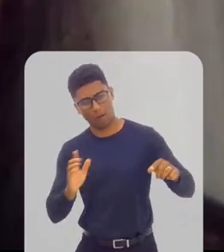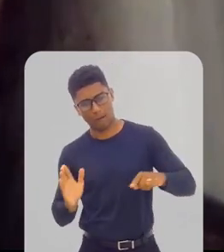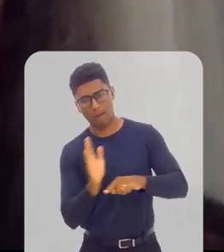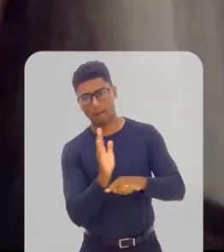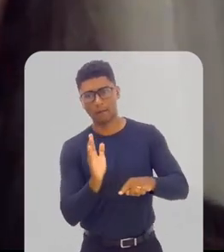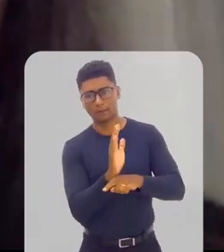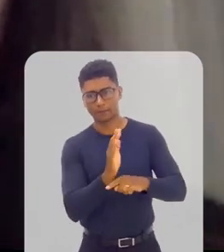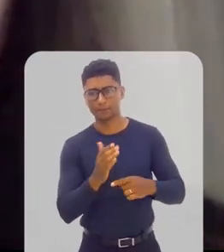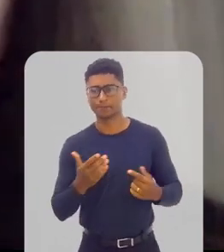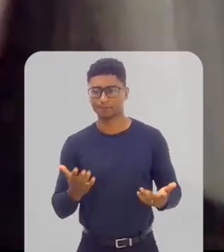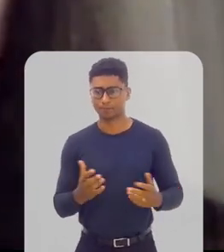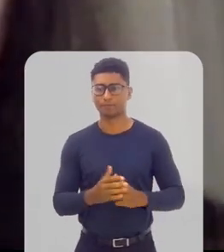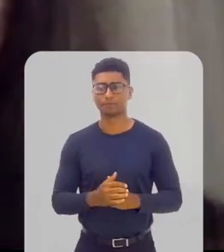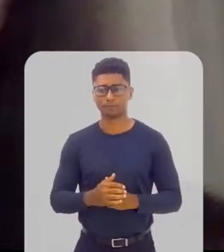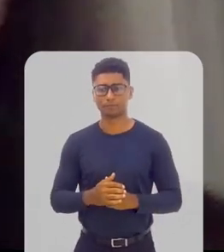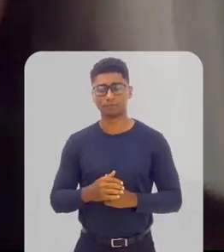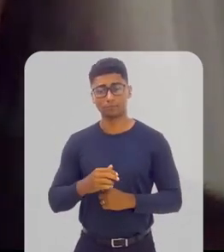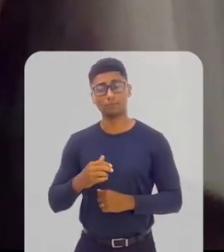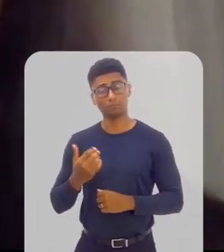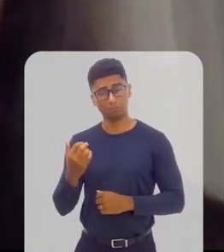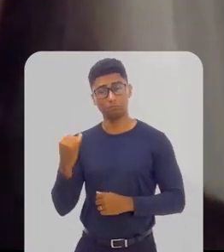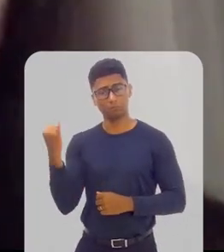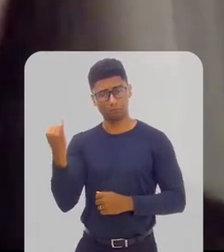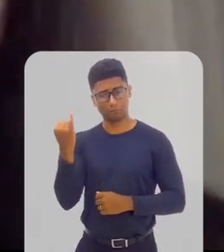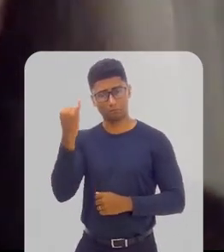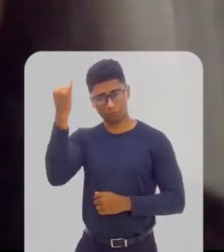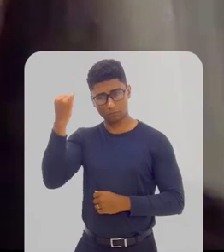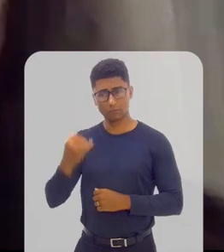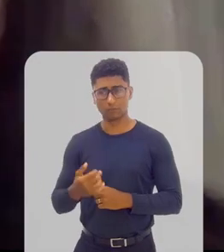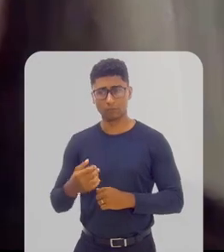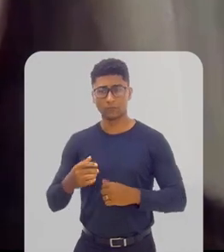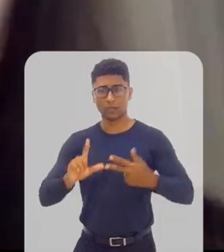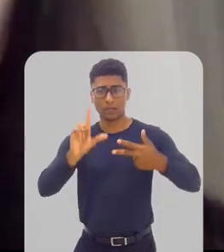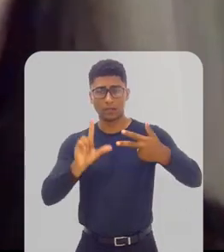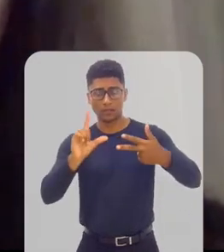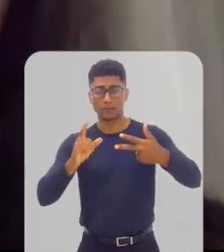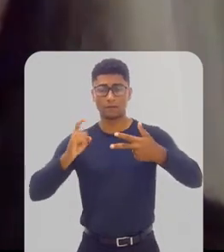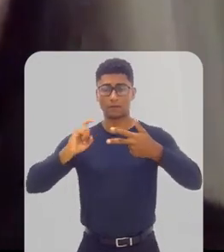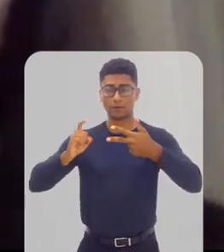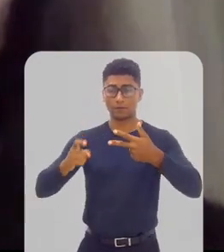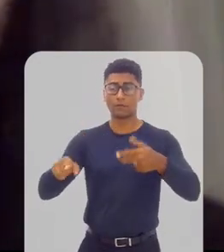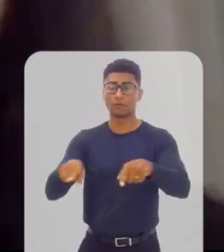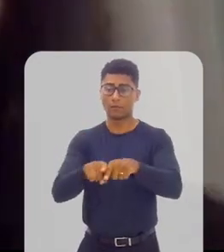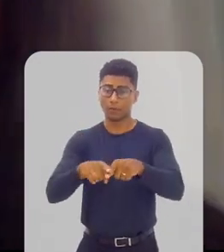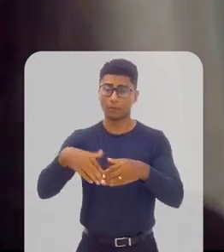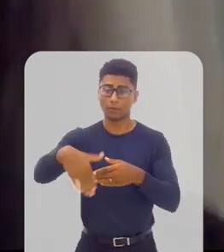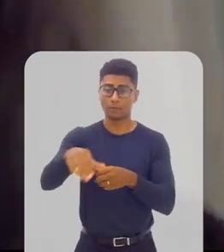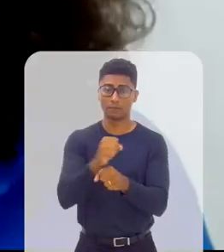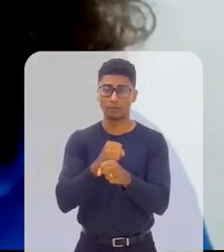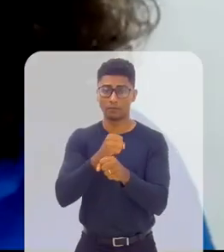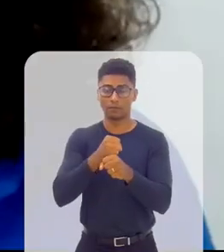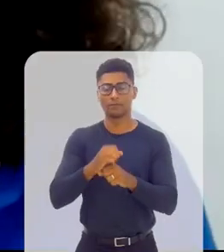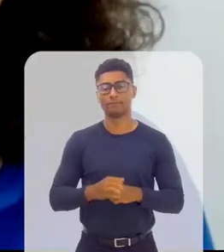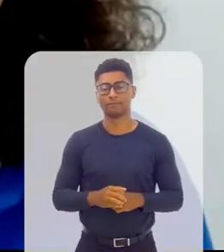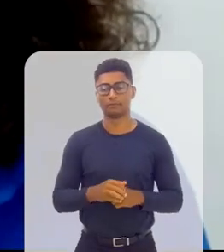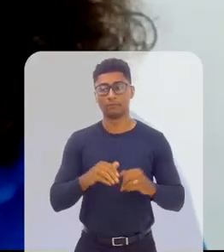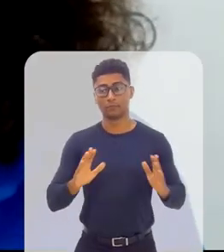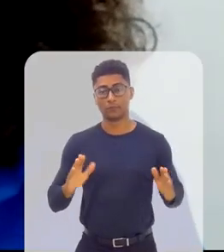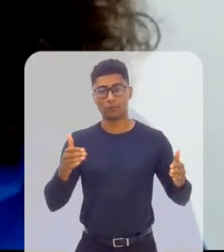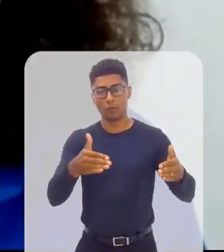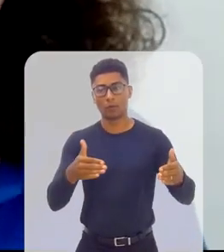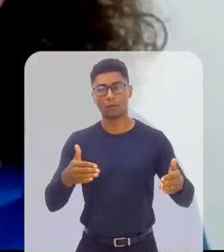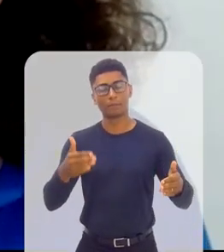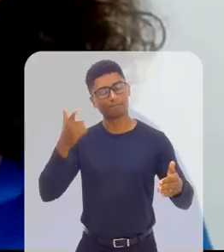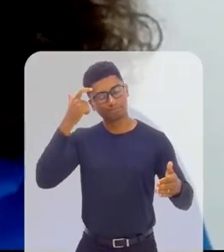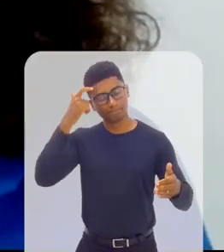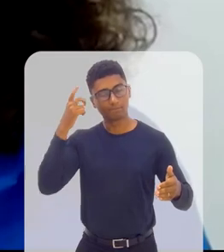sendo um instrumento fundamental de participação do Legislativo e do Executivo também para os próximos anos. Para o Fórum é sempre importante a Geste